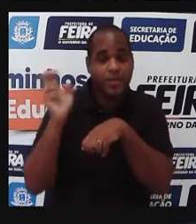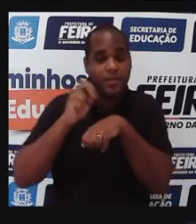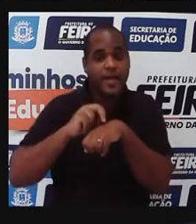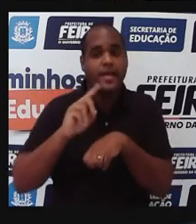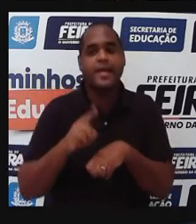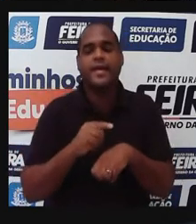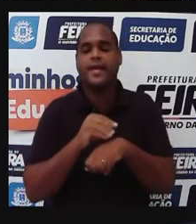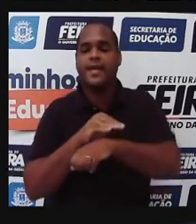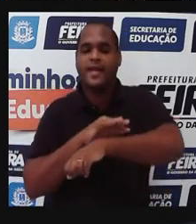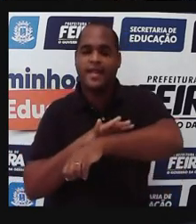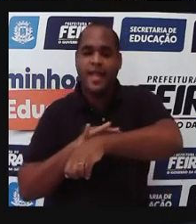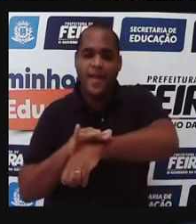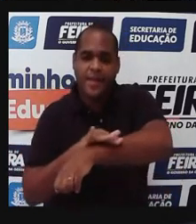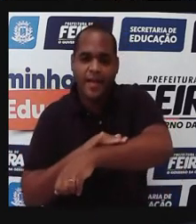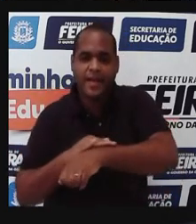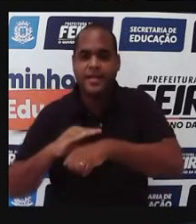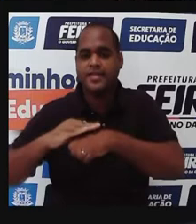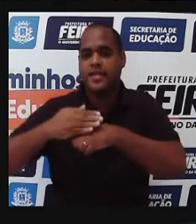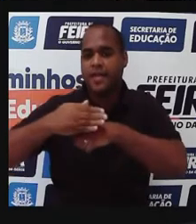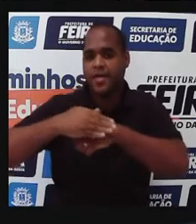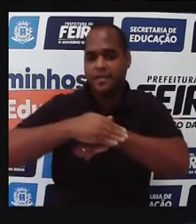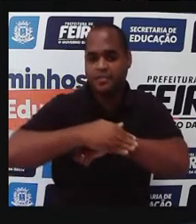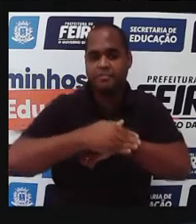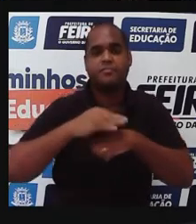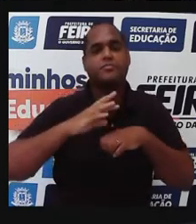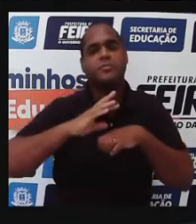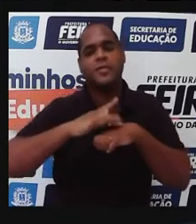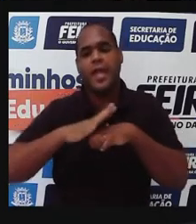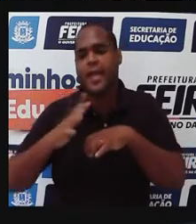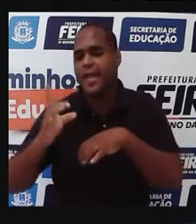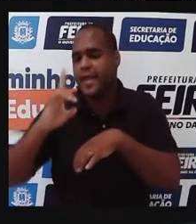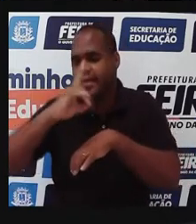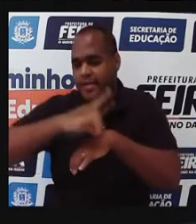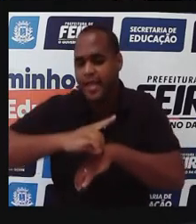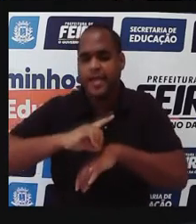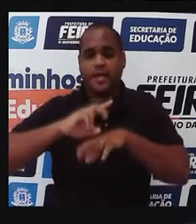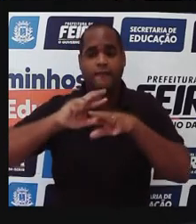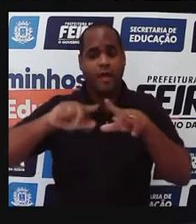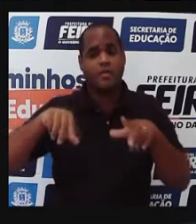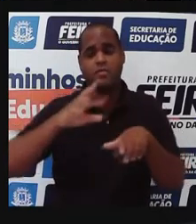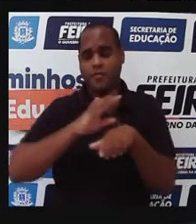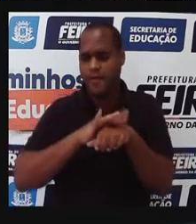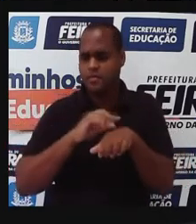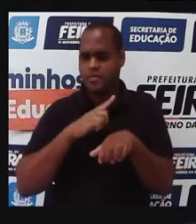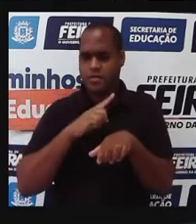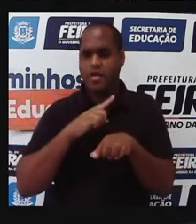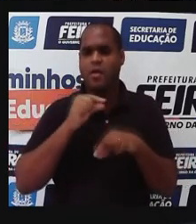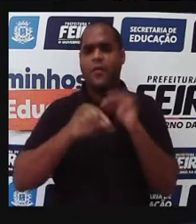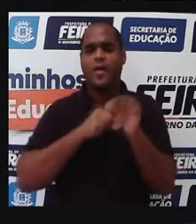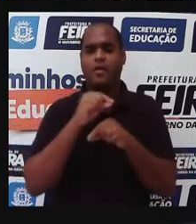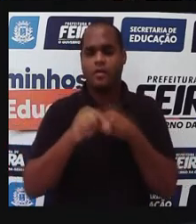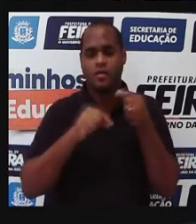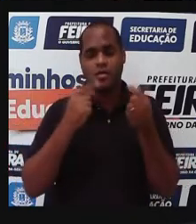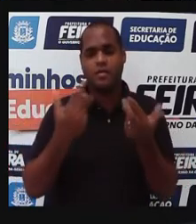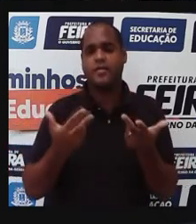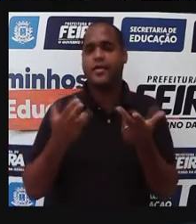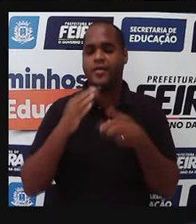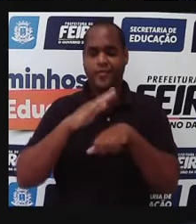a ranceníase, né, a malária, a dengue, todas essas doenças, elas são chamadas de doenças